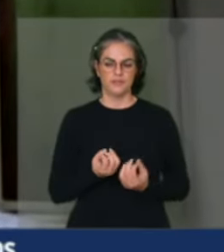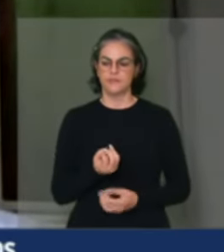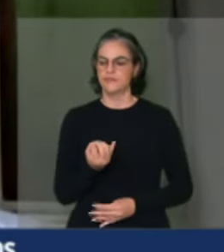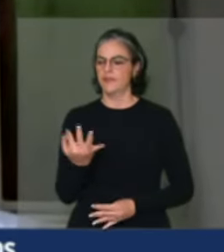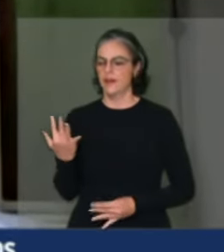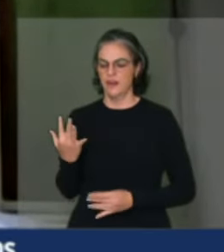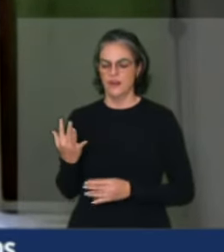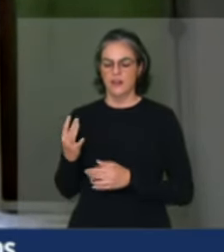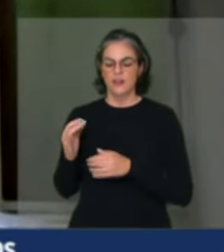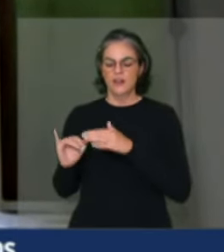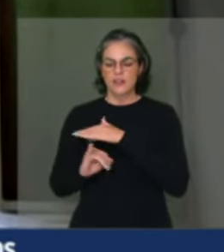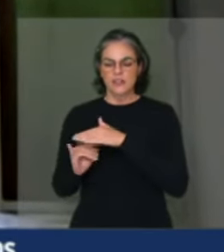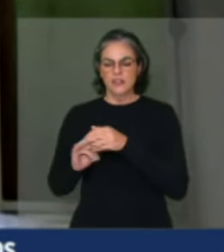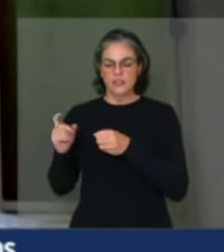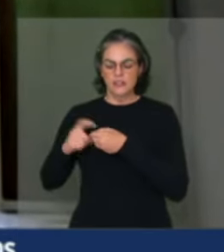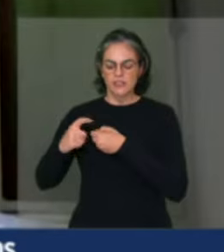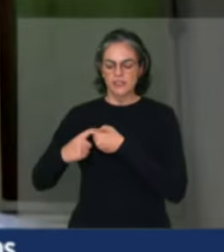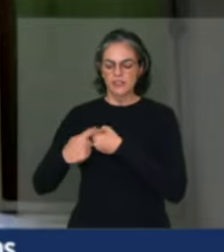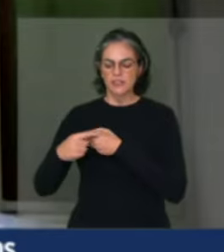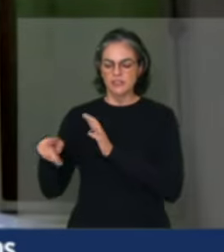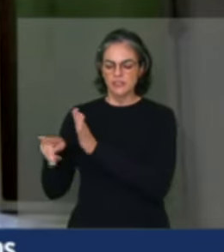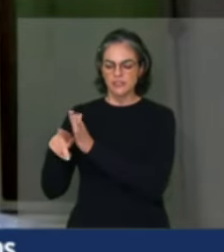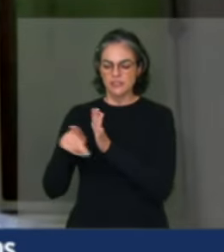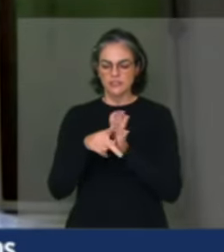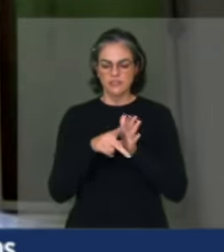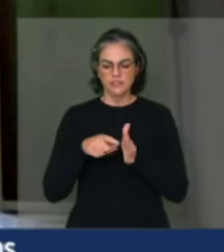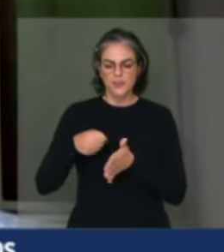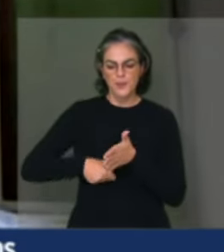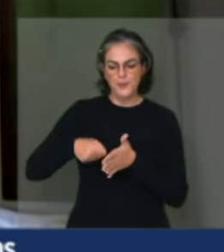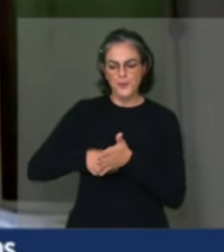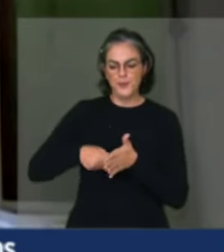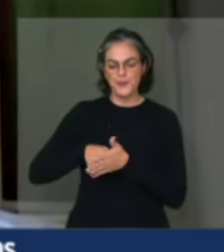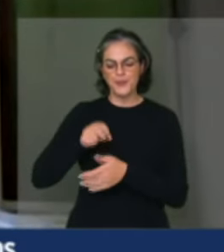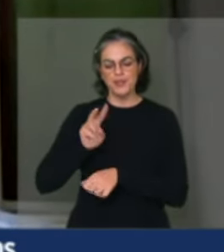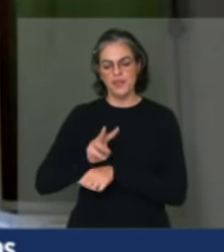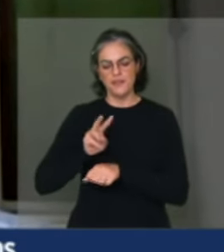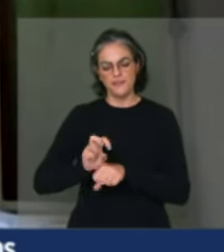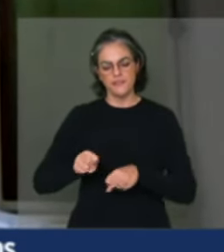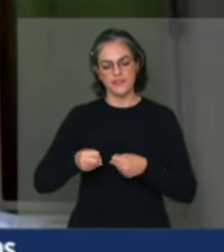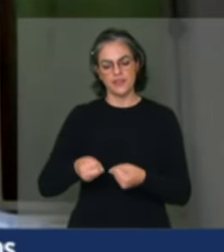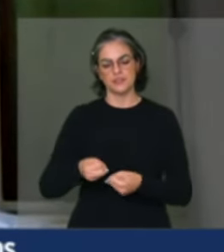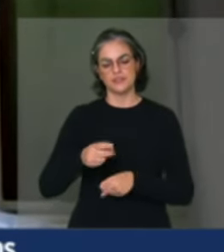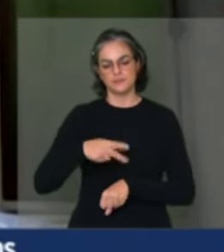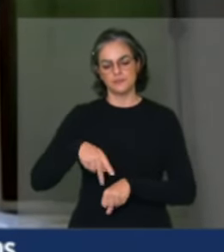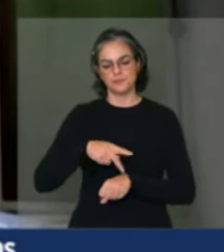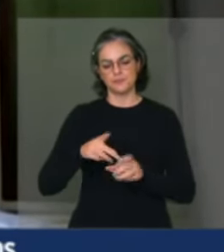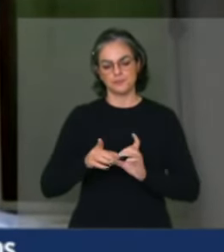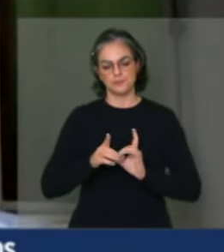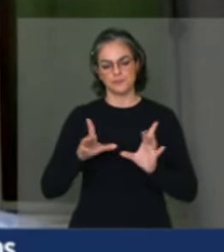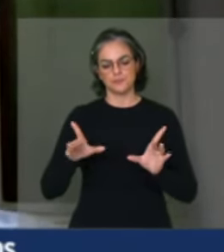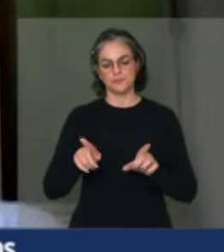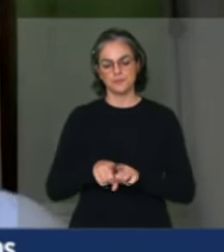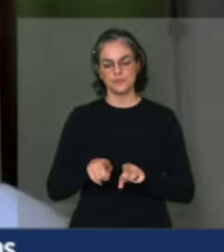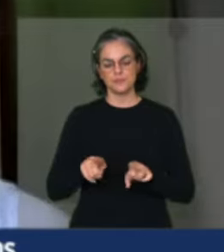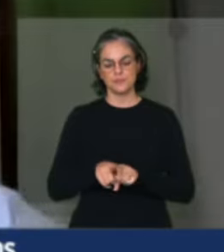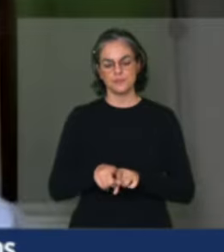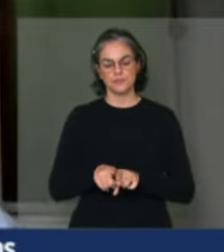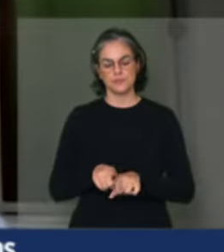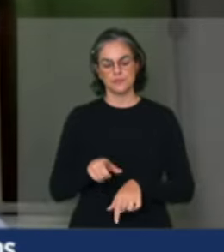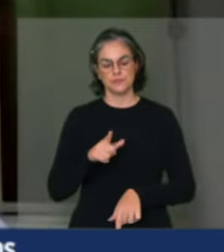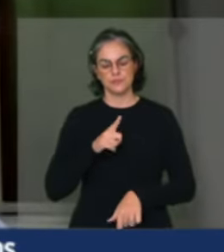de organização, resistência e defesa de um país democrático e de um um país